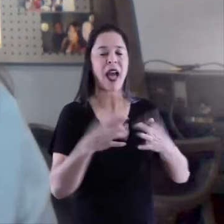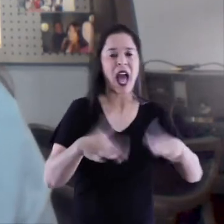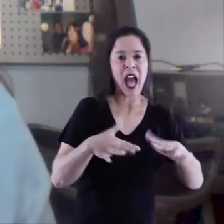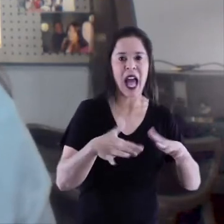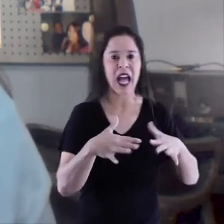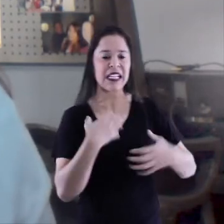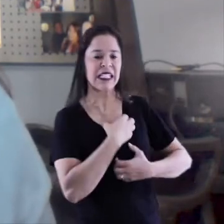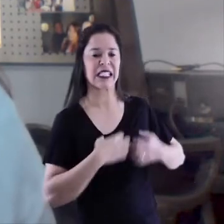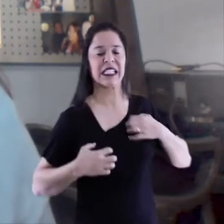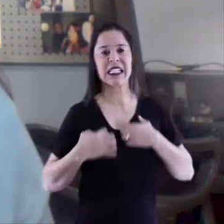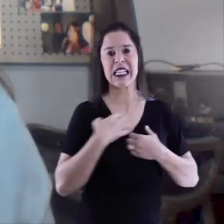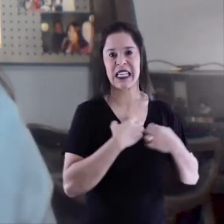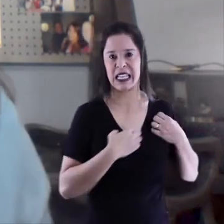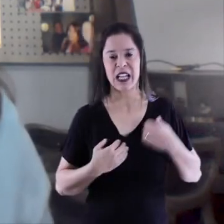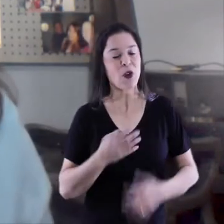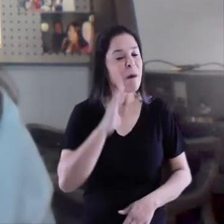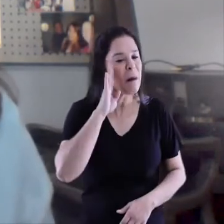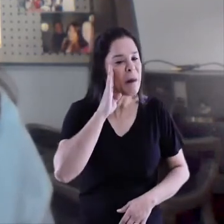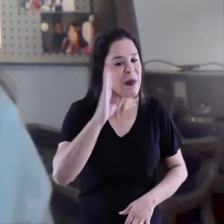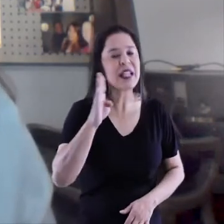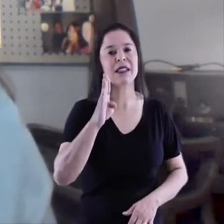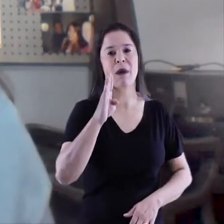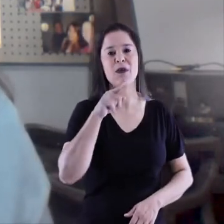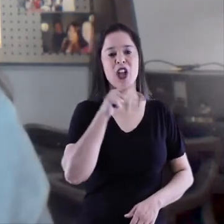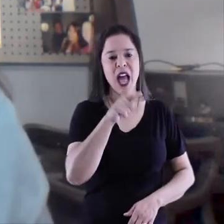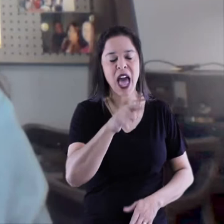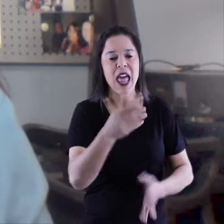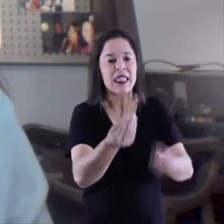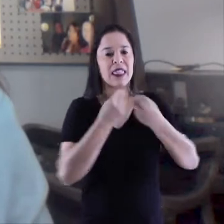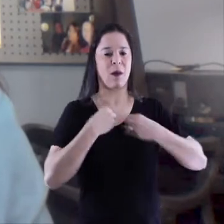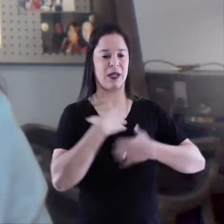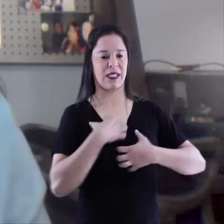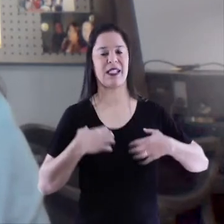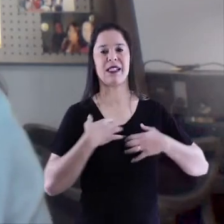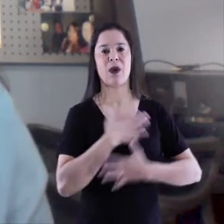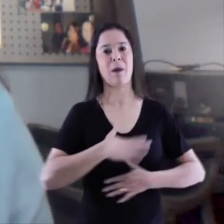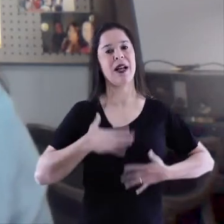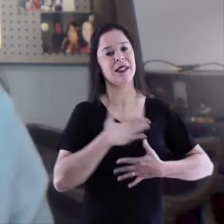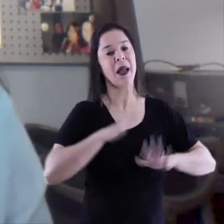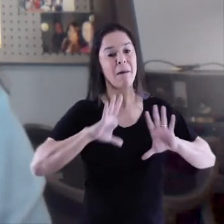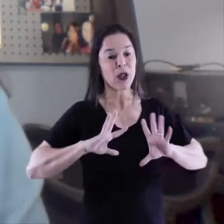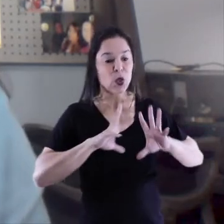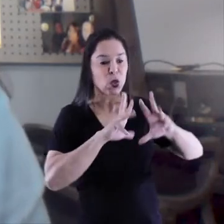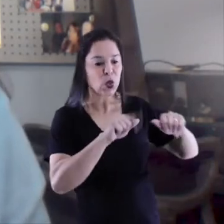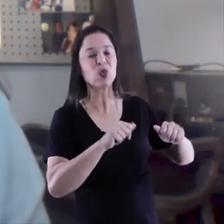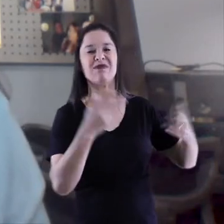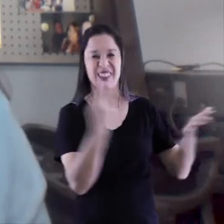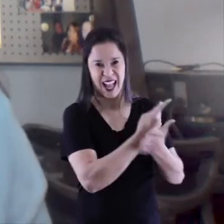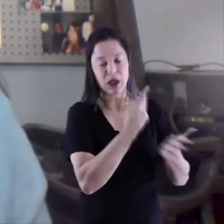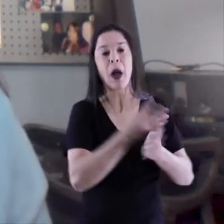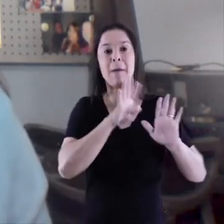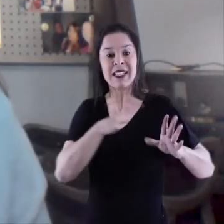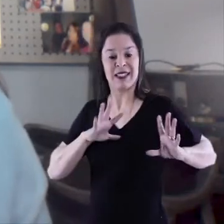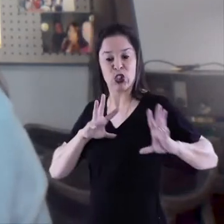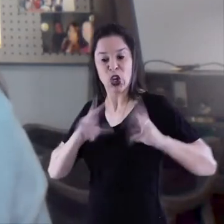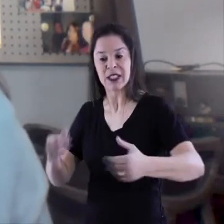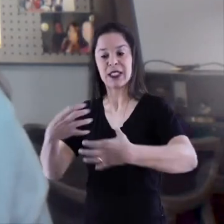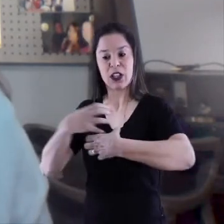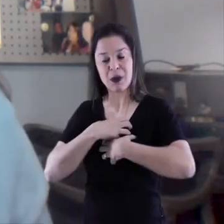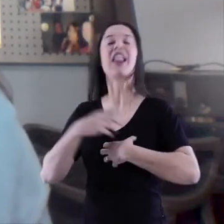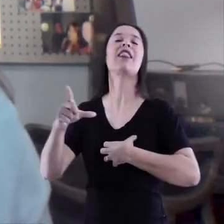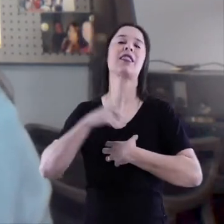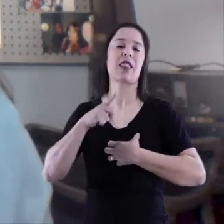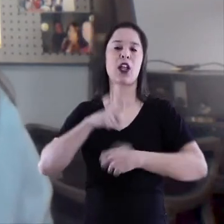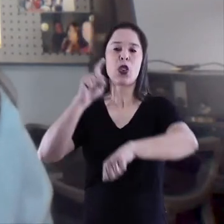tremor, a ansiedade e principalmente elas dão uma sensação de prazer. Todos esses sentimentos que o atleta normalmente